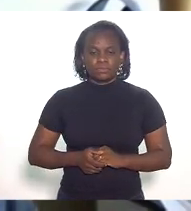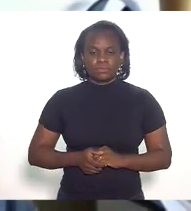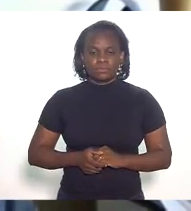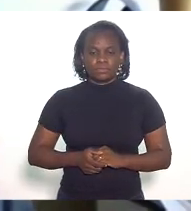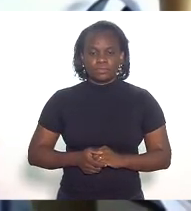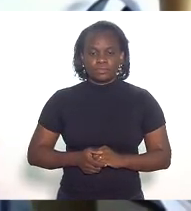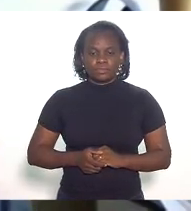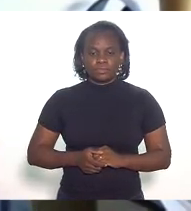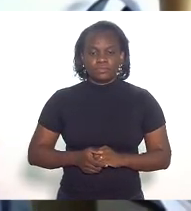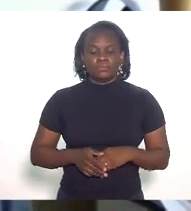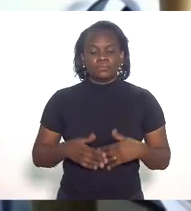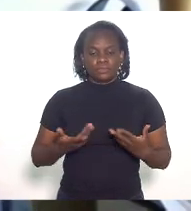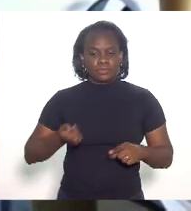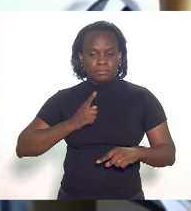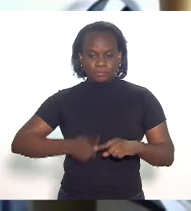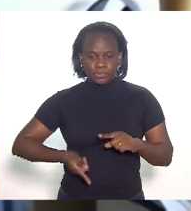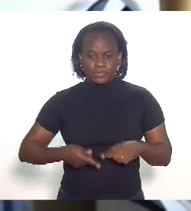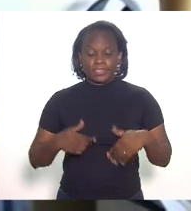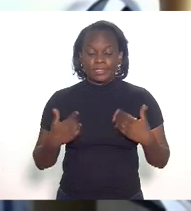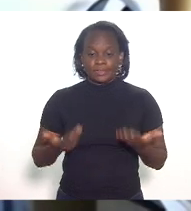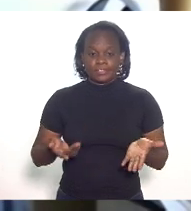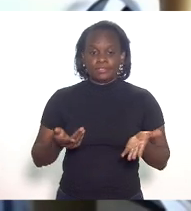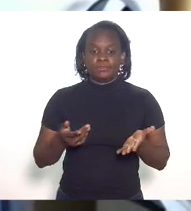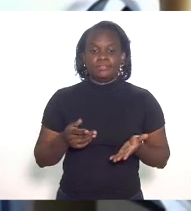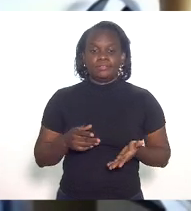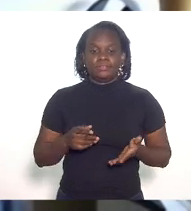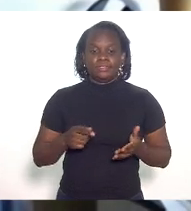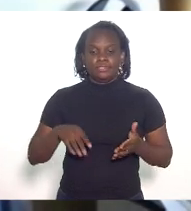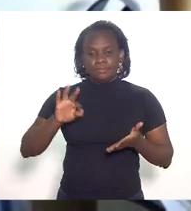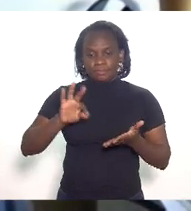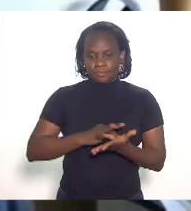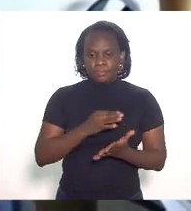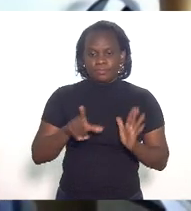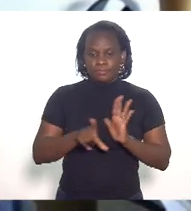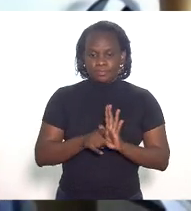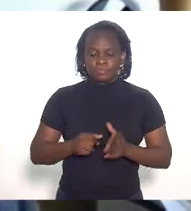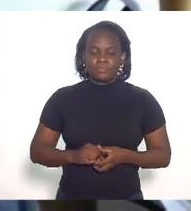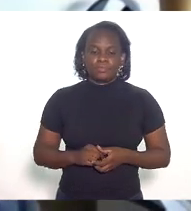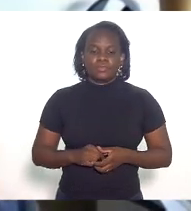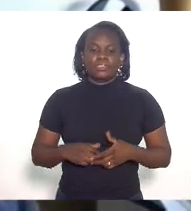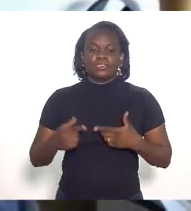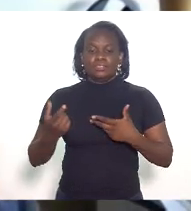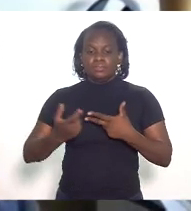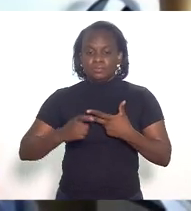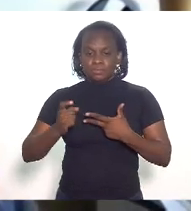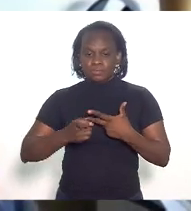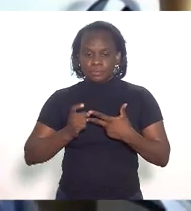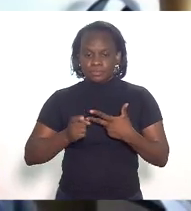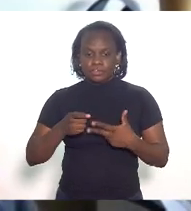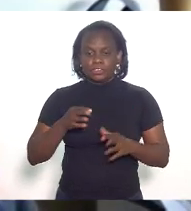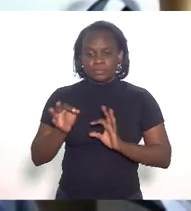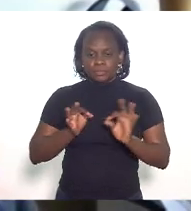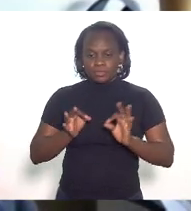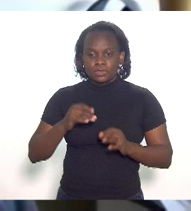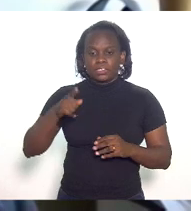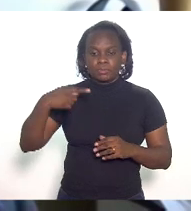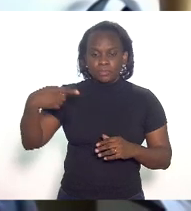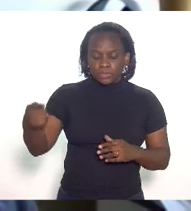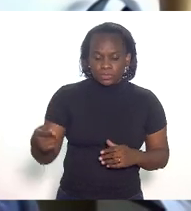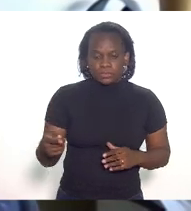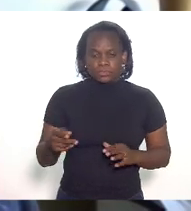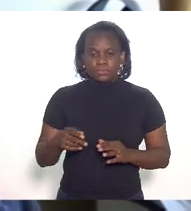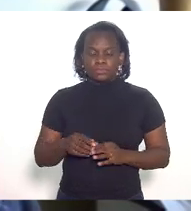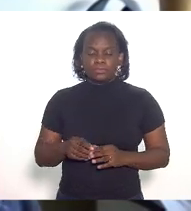então vetou e a lei foi sancionada e o Poder Executivo ficou de a posteriori